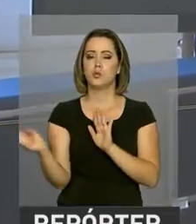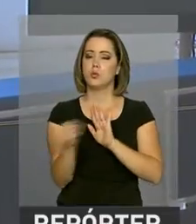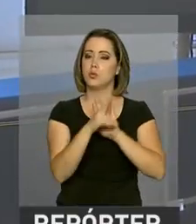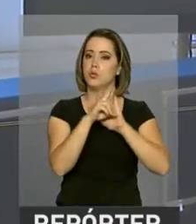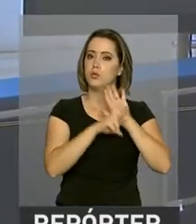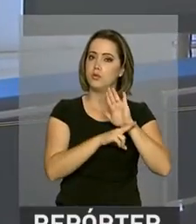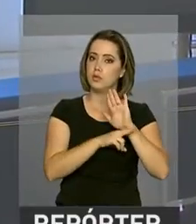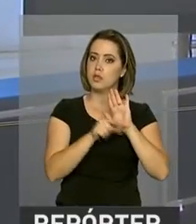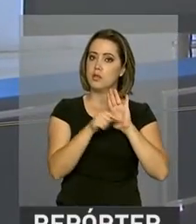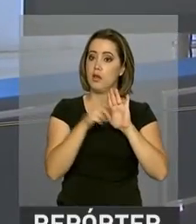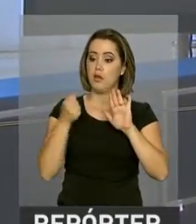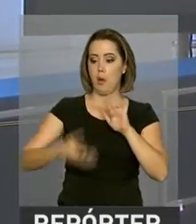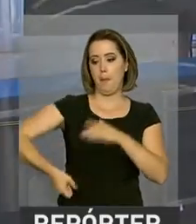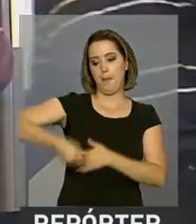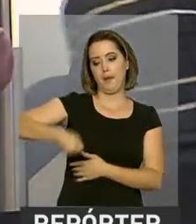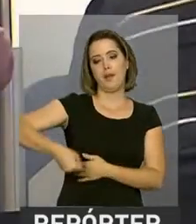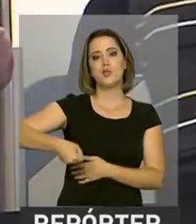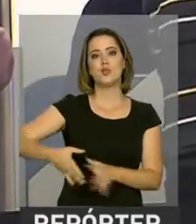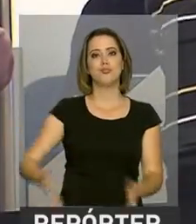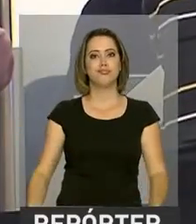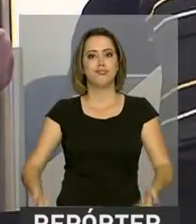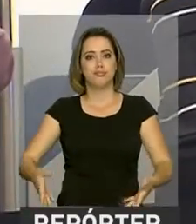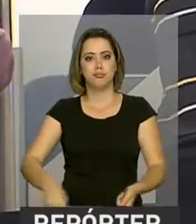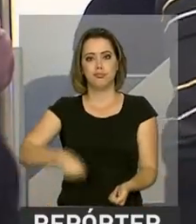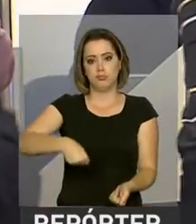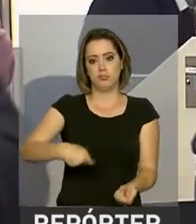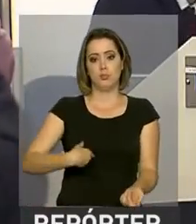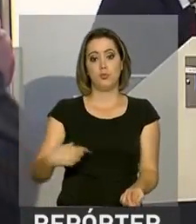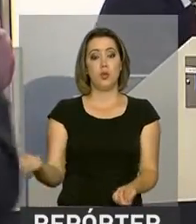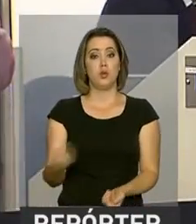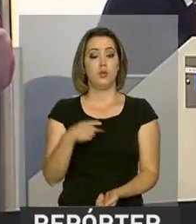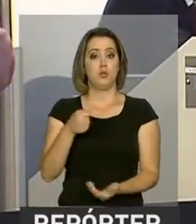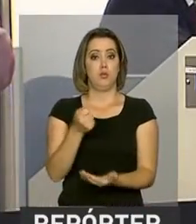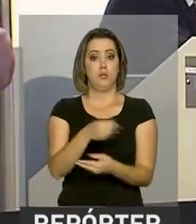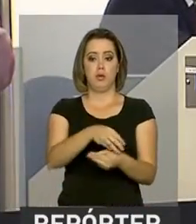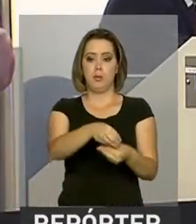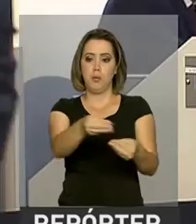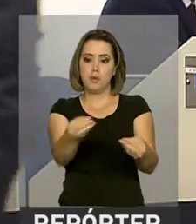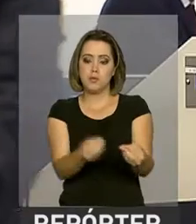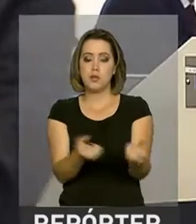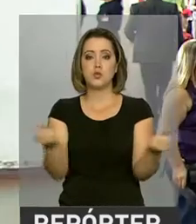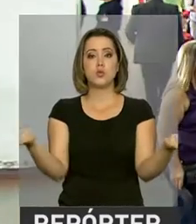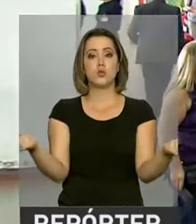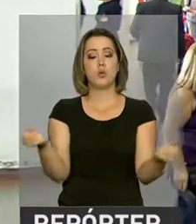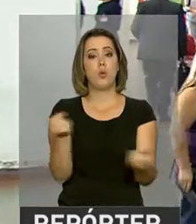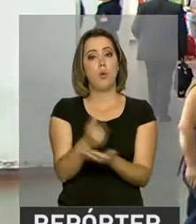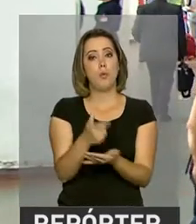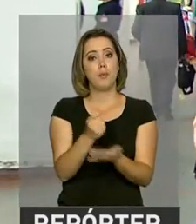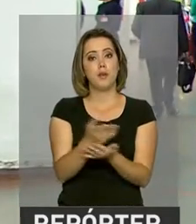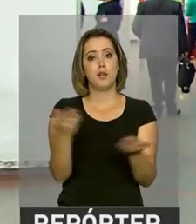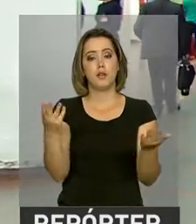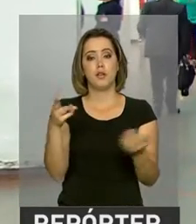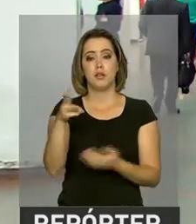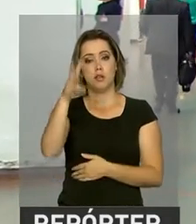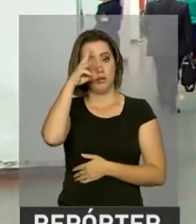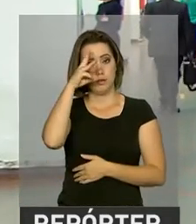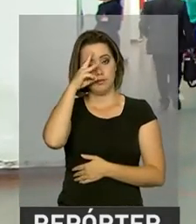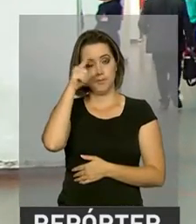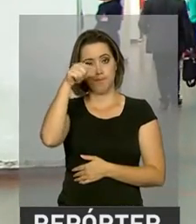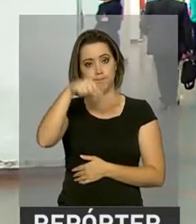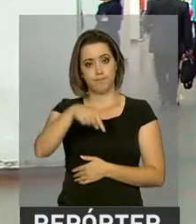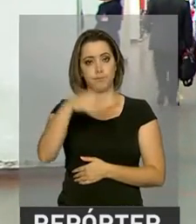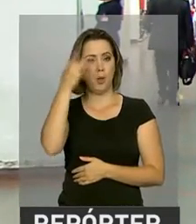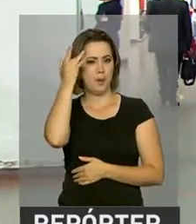cobrança de embarque de bagagens. As normas valem para passagens compradas a partir desta terça-feira, 14 de março.